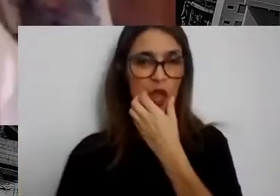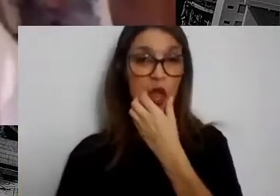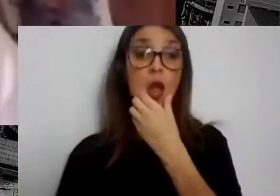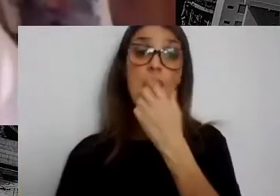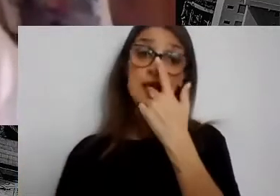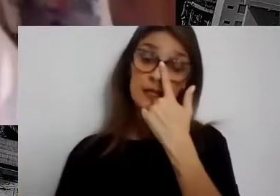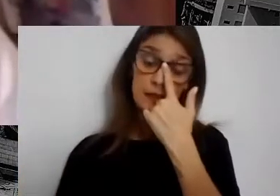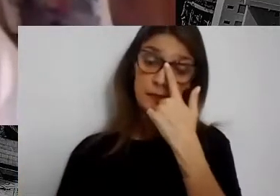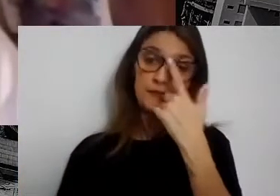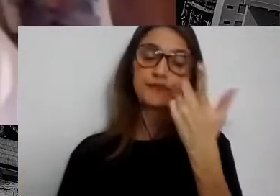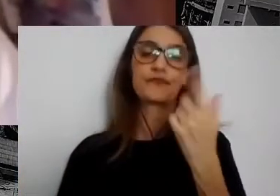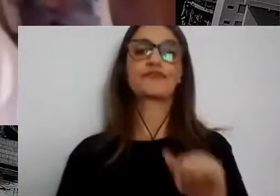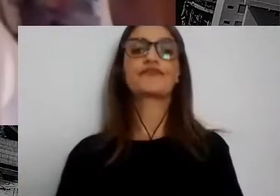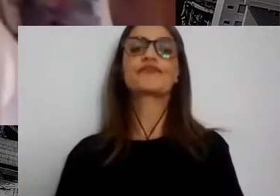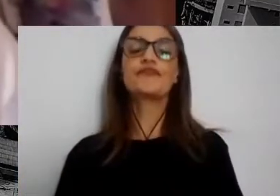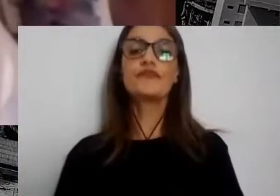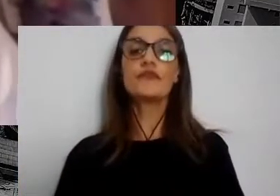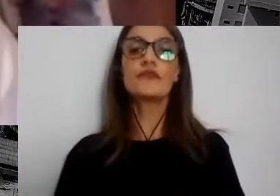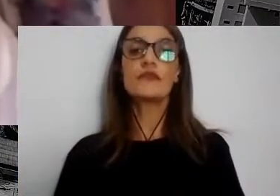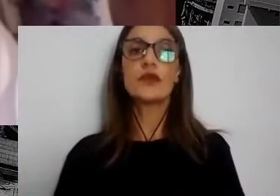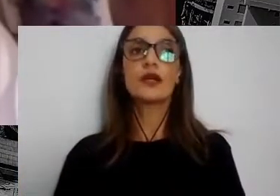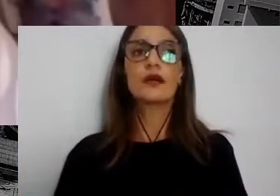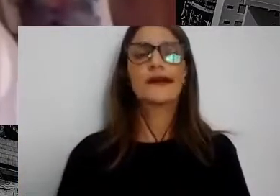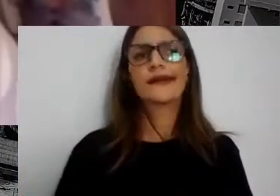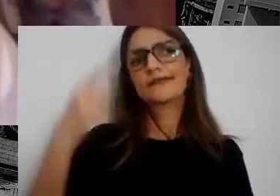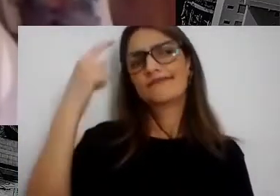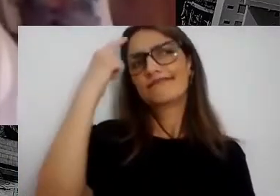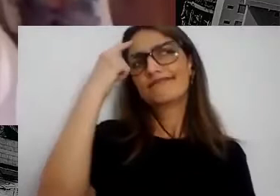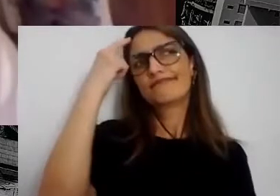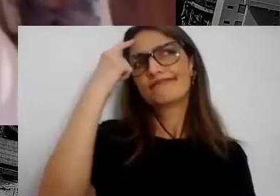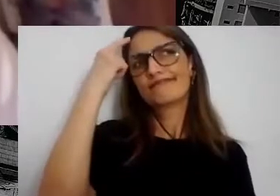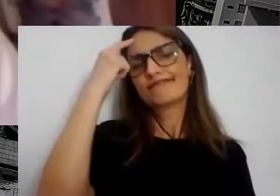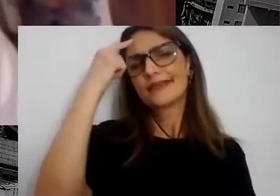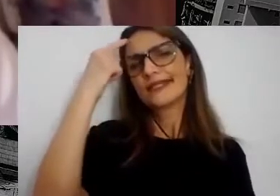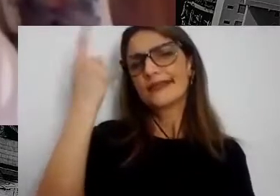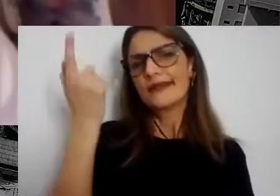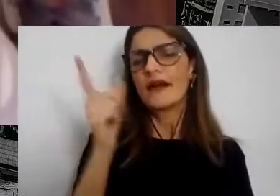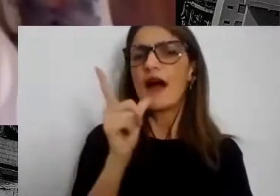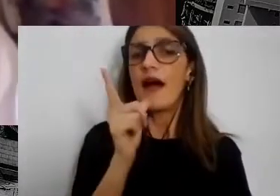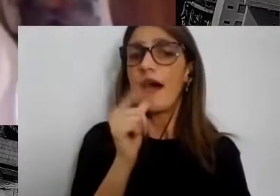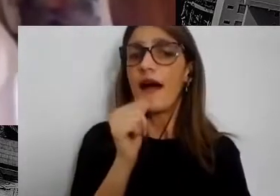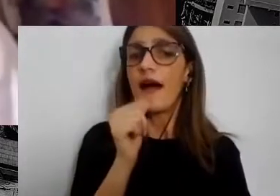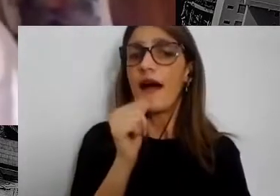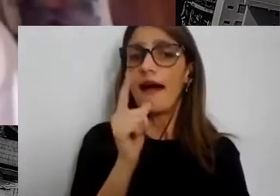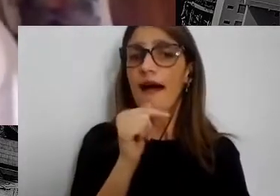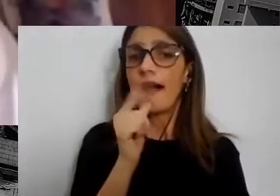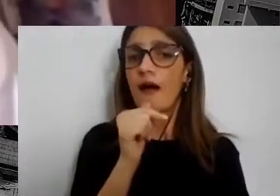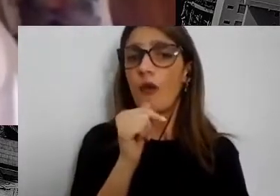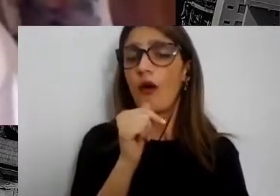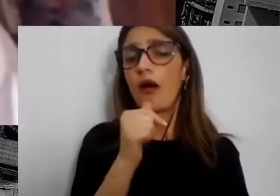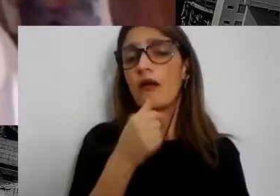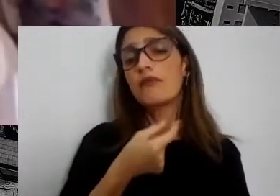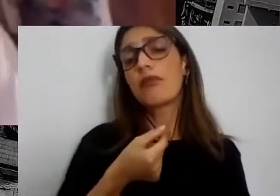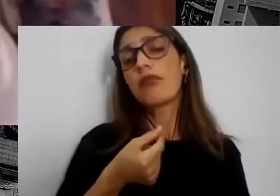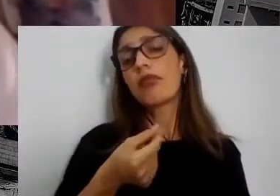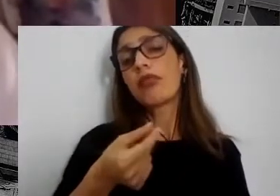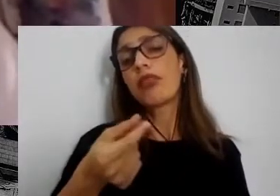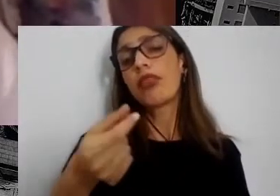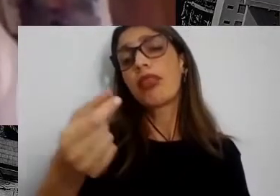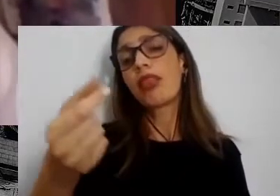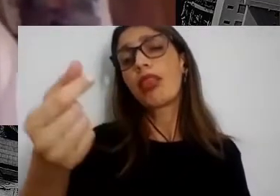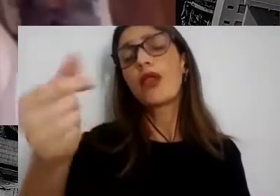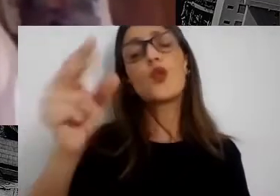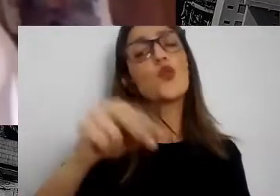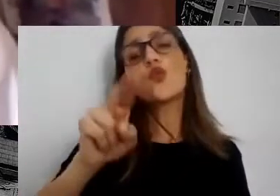questão, Marie, que é o pensamento de que a água é um recurso infinito. Então, esse modelo mental de que é um recurso